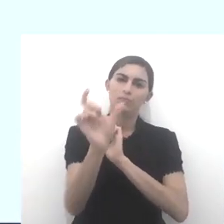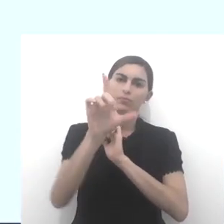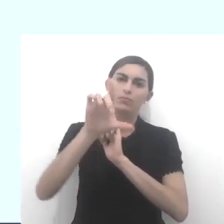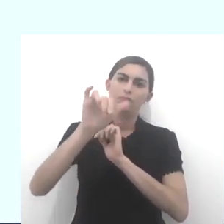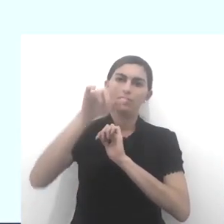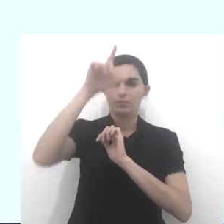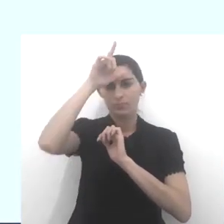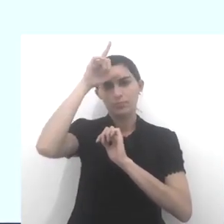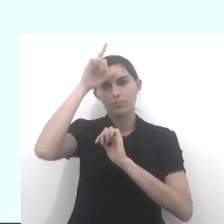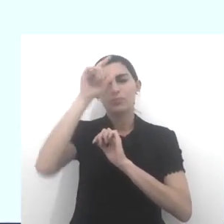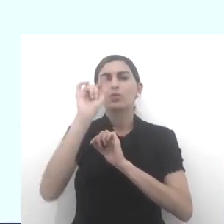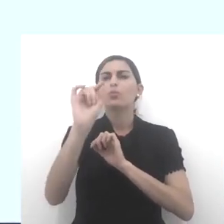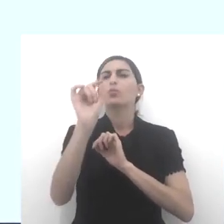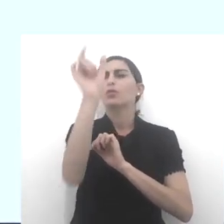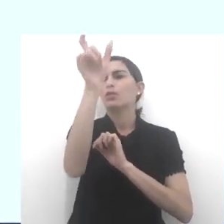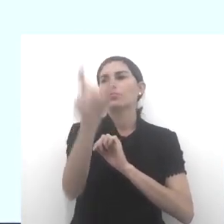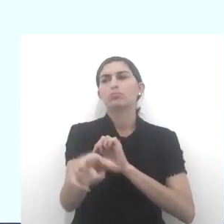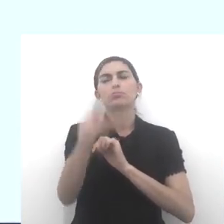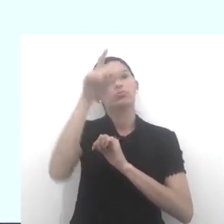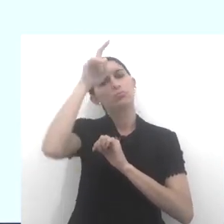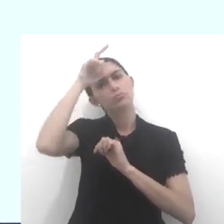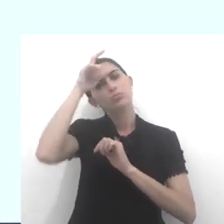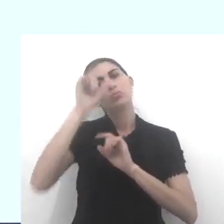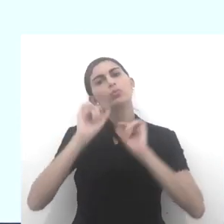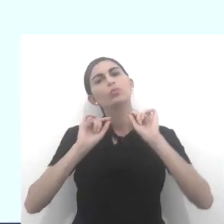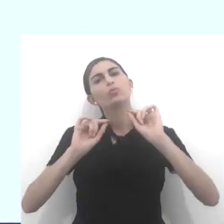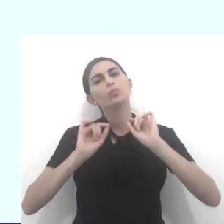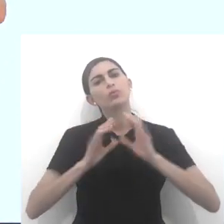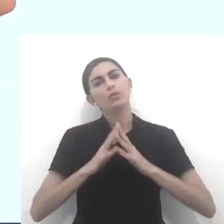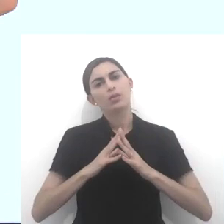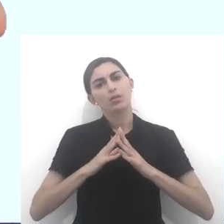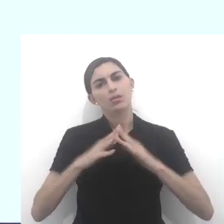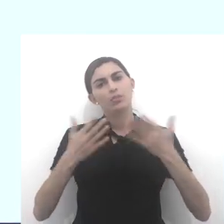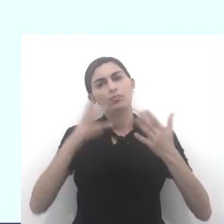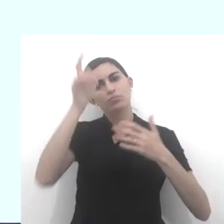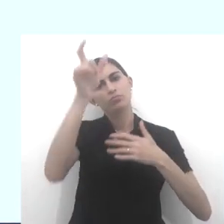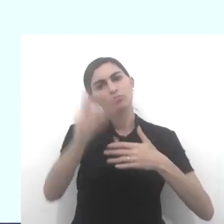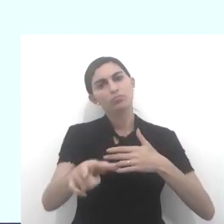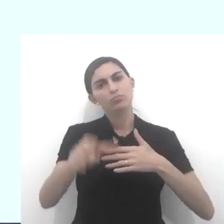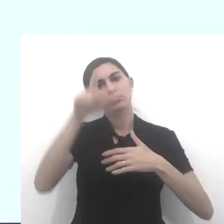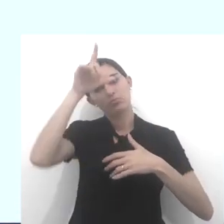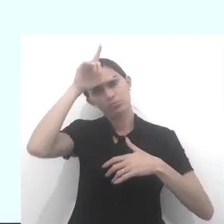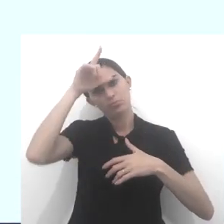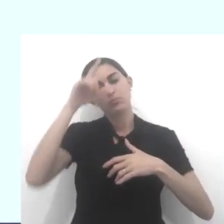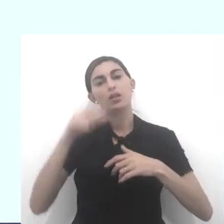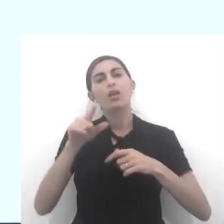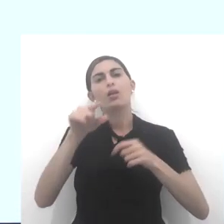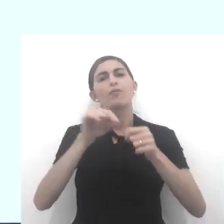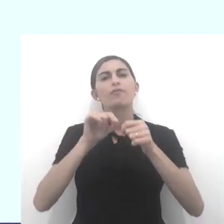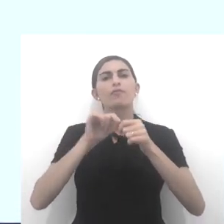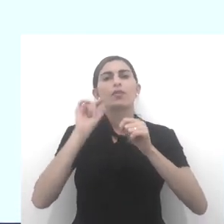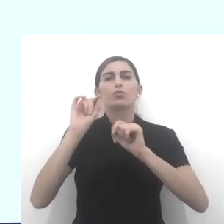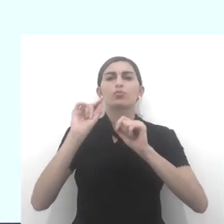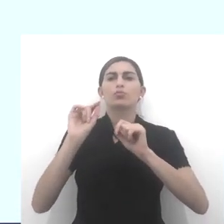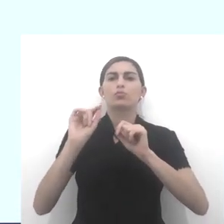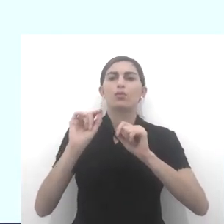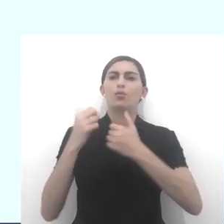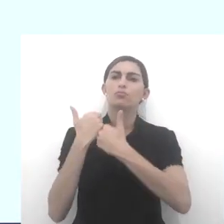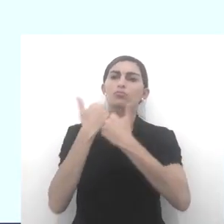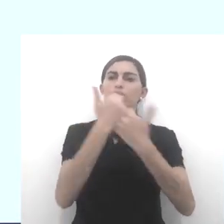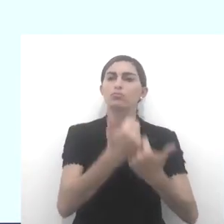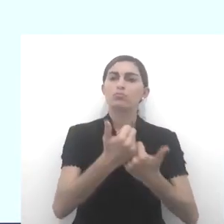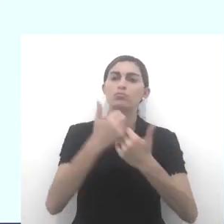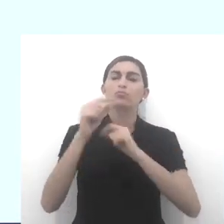líder. O que é um líder, certo? O que é? O que é esse personagem líder? O que é que ele representa